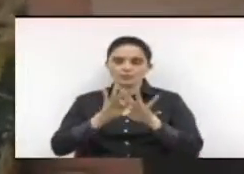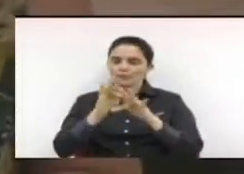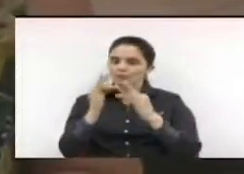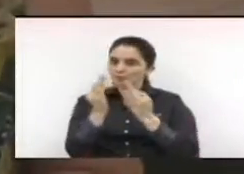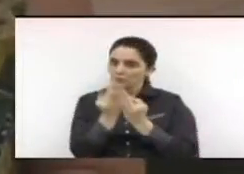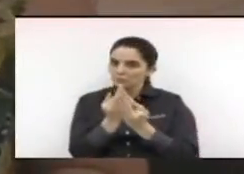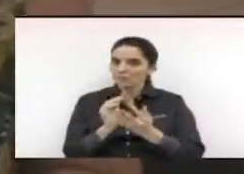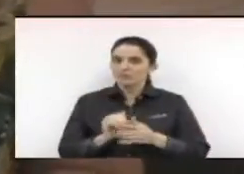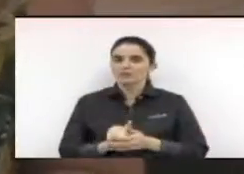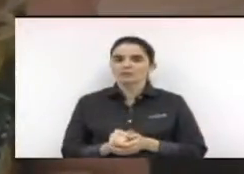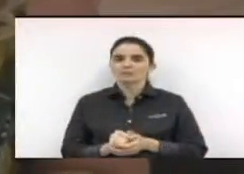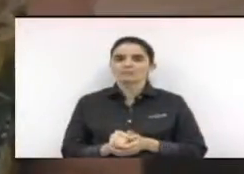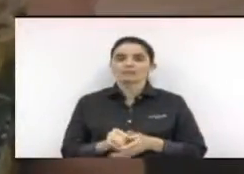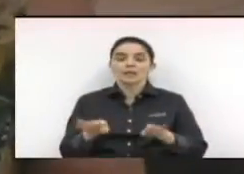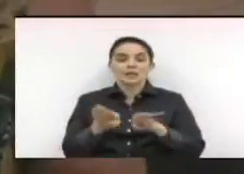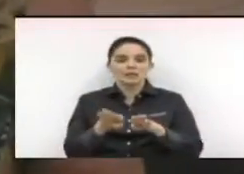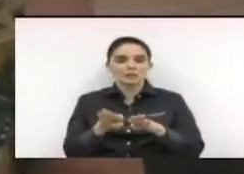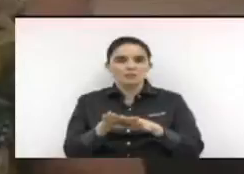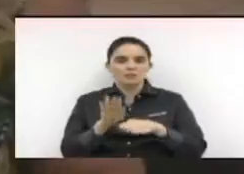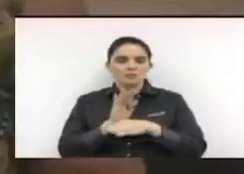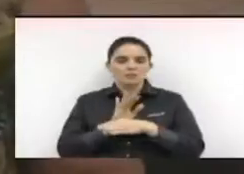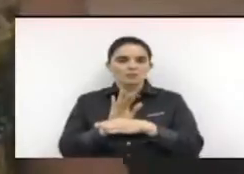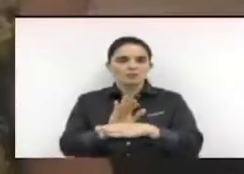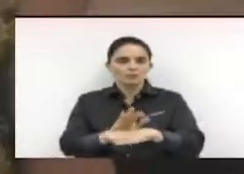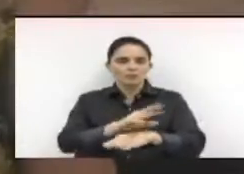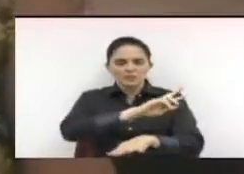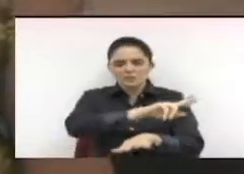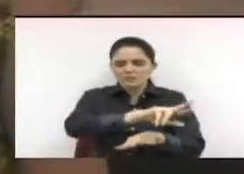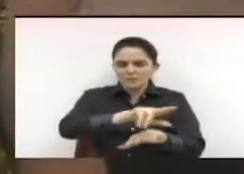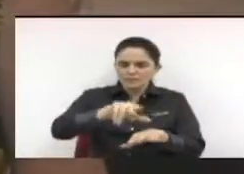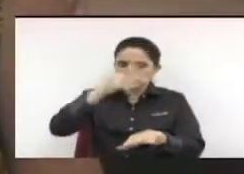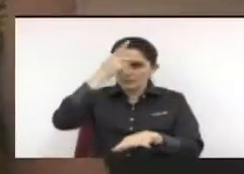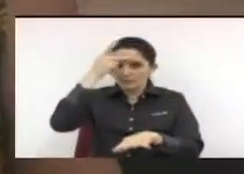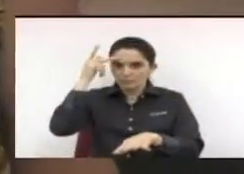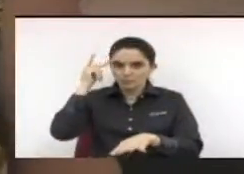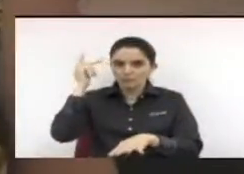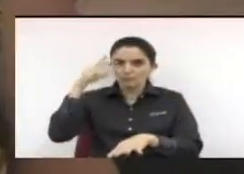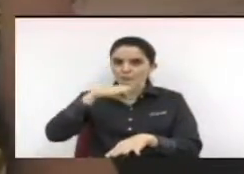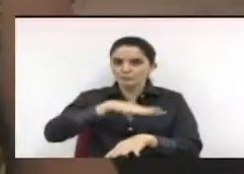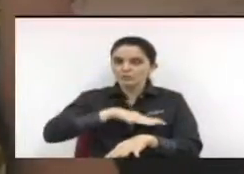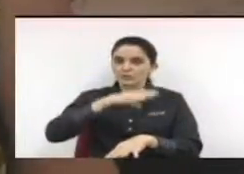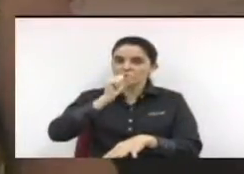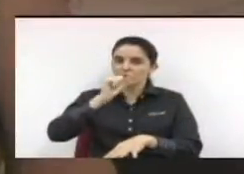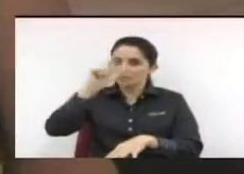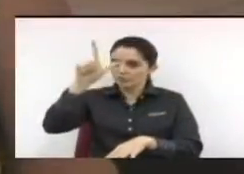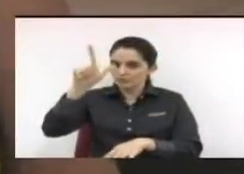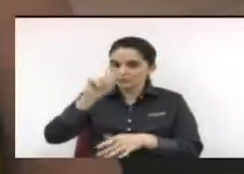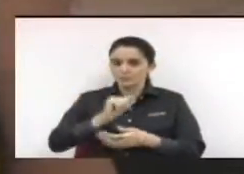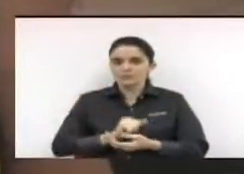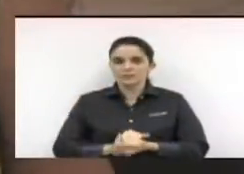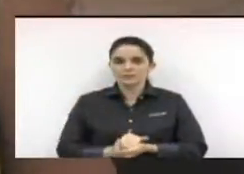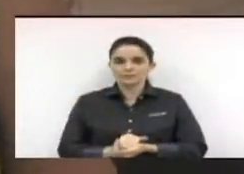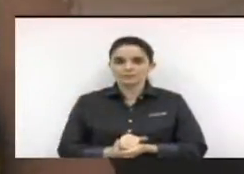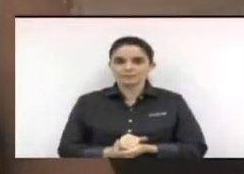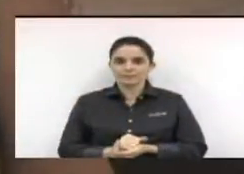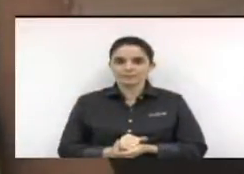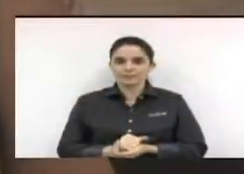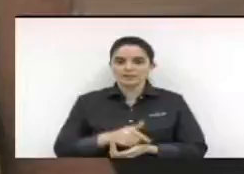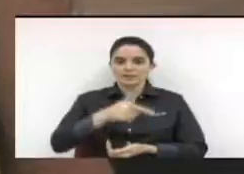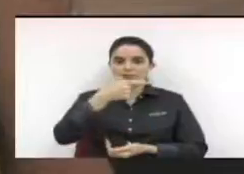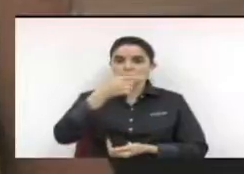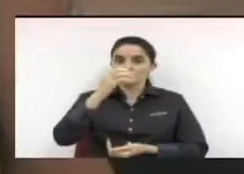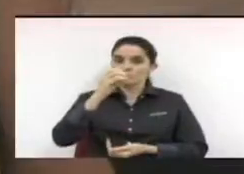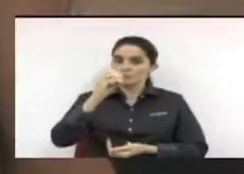gente de Limeira. e a gente não pode deixar isso acontecer, visto que são 200 mil